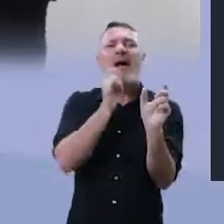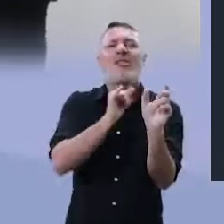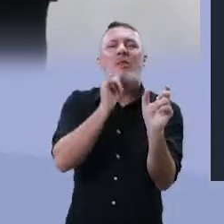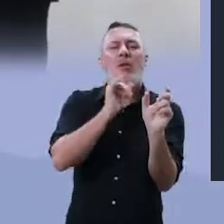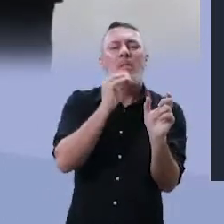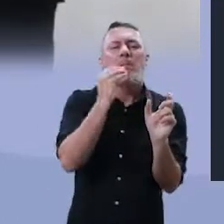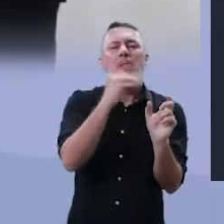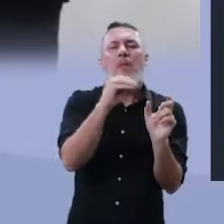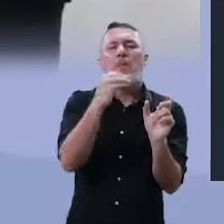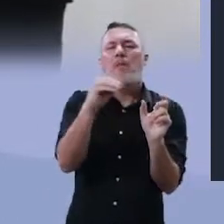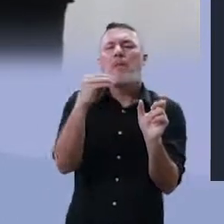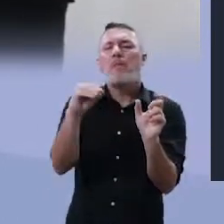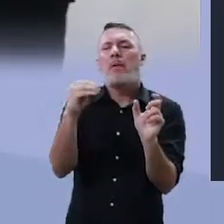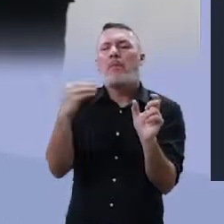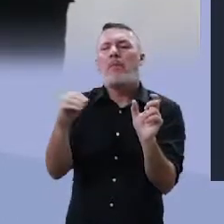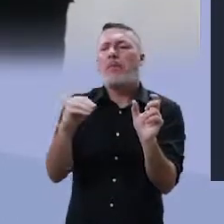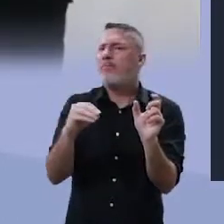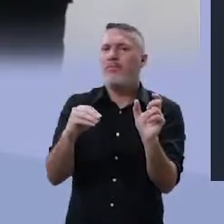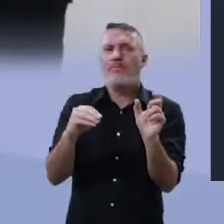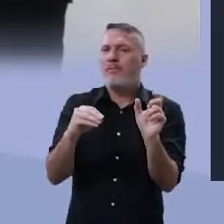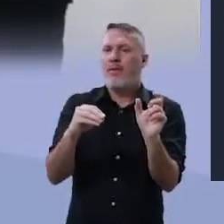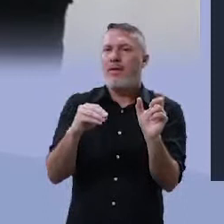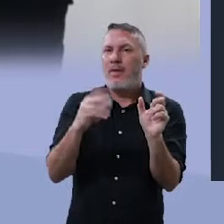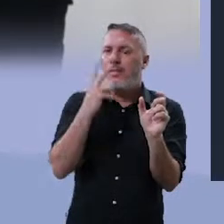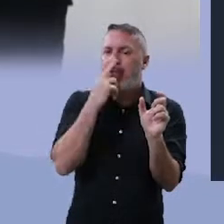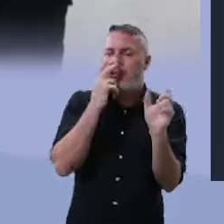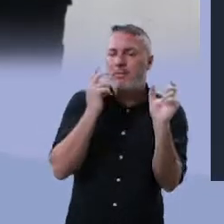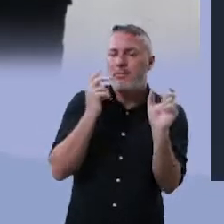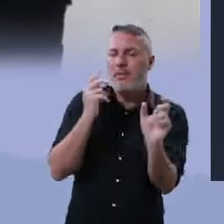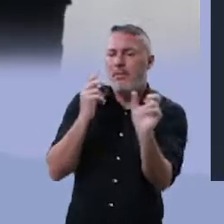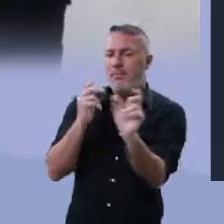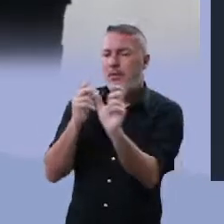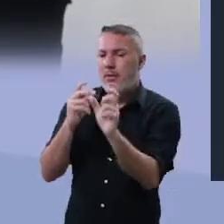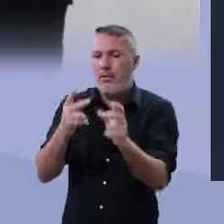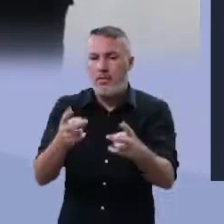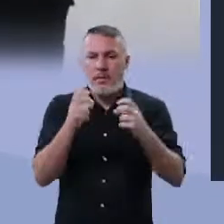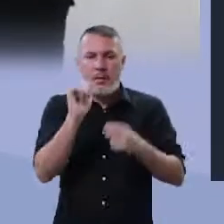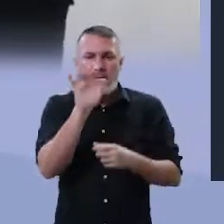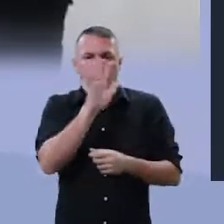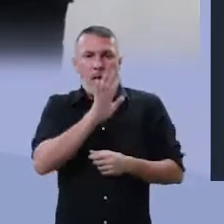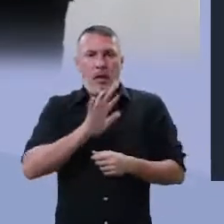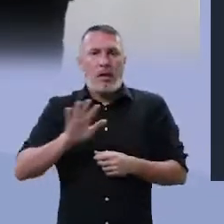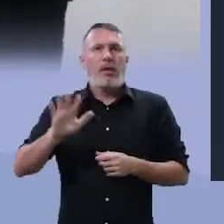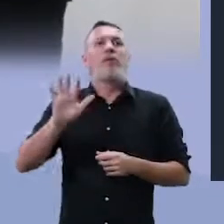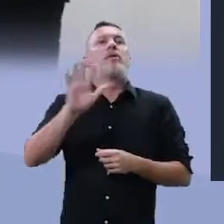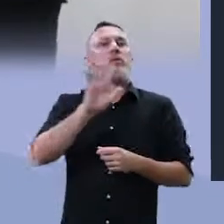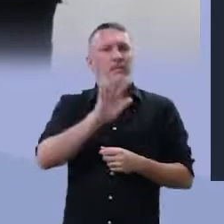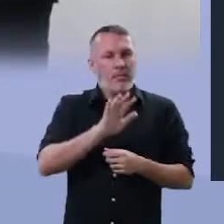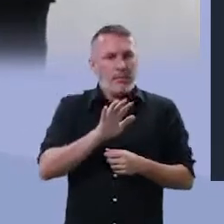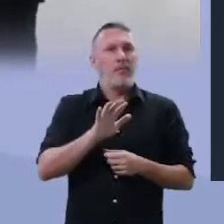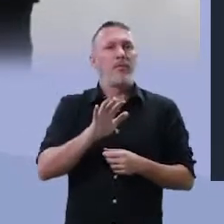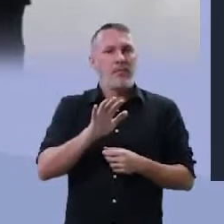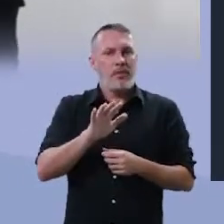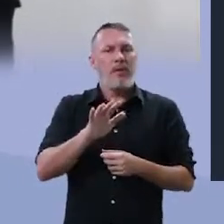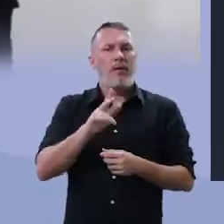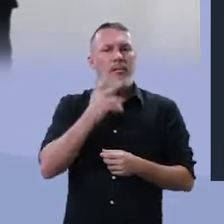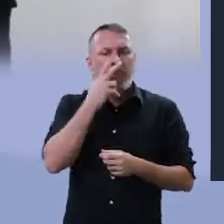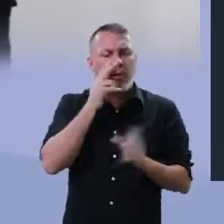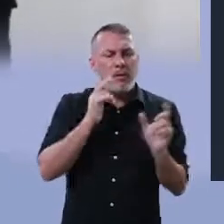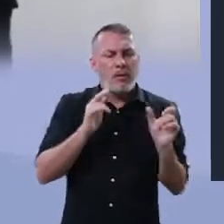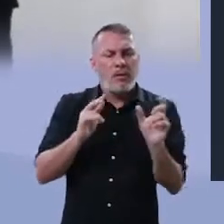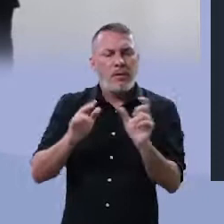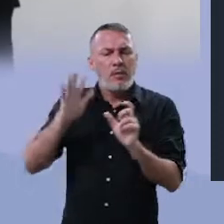articuladas, são colocadas no papel, de modo a formar imagens. Então você vê um poema visual que vai valorizar a